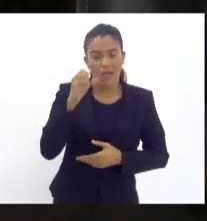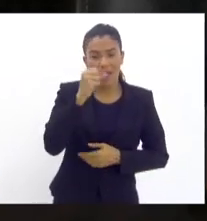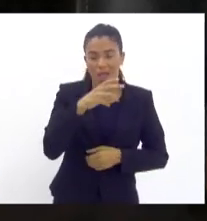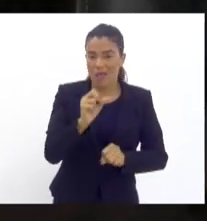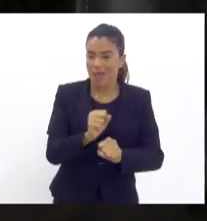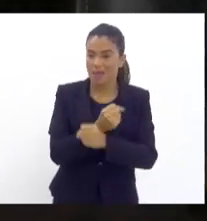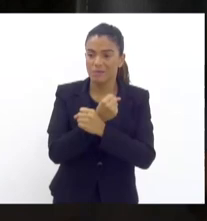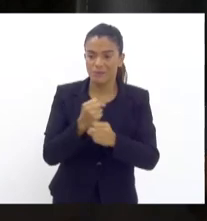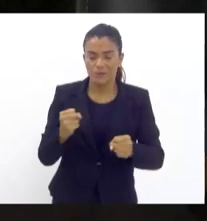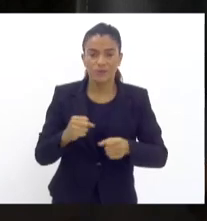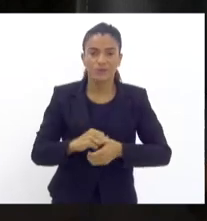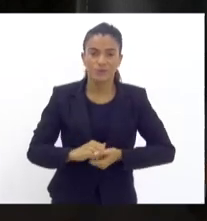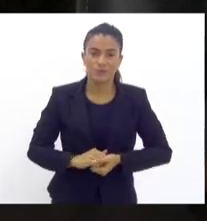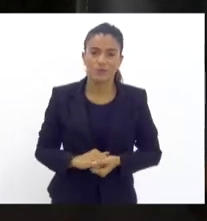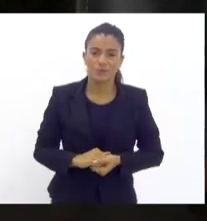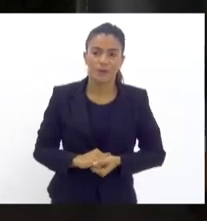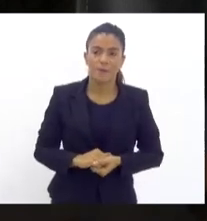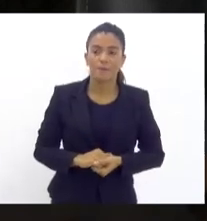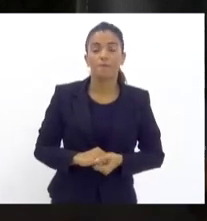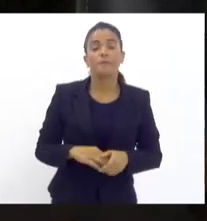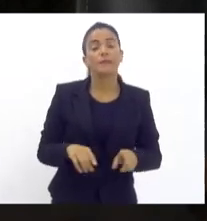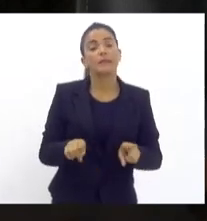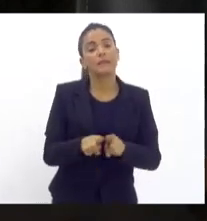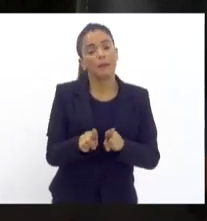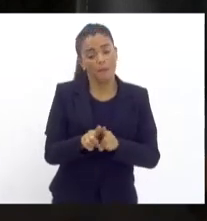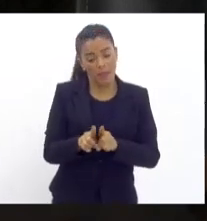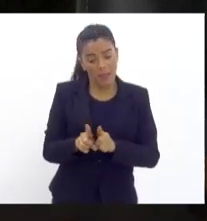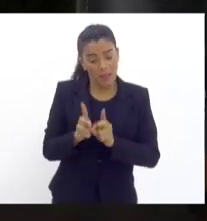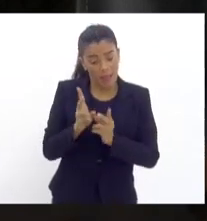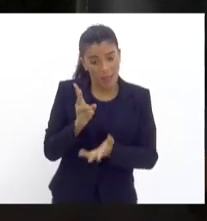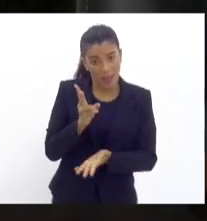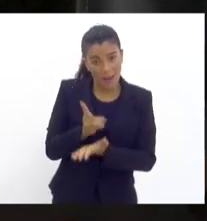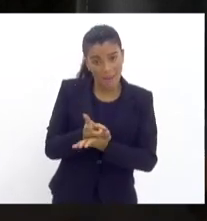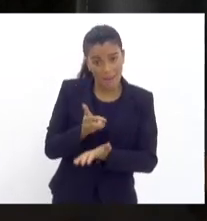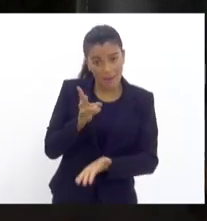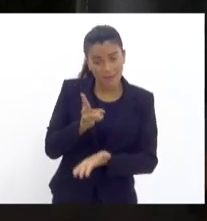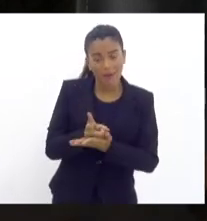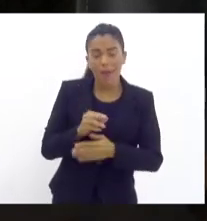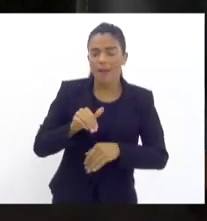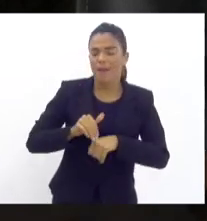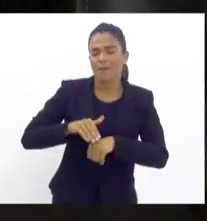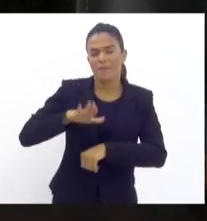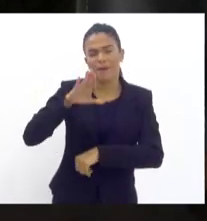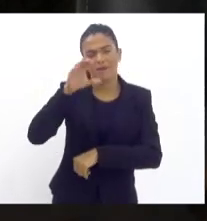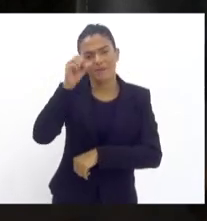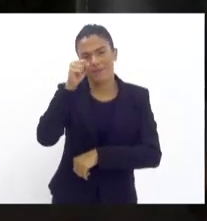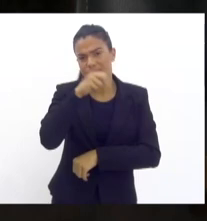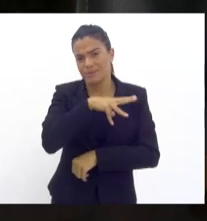e a permanência dele é ainda mais absurda.